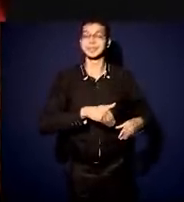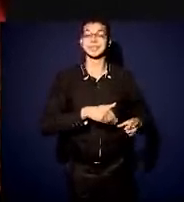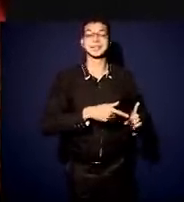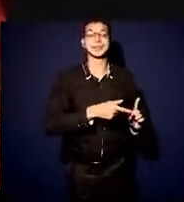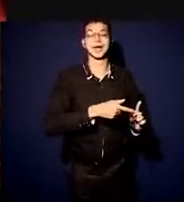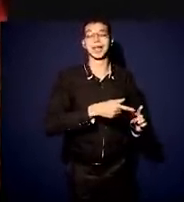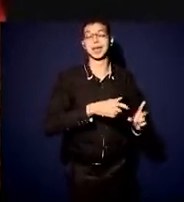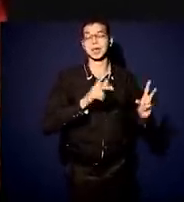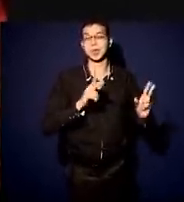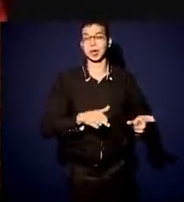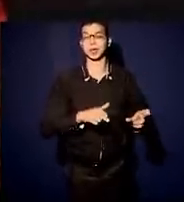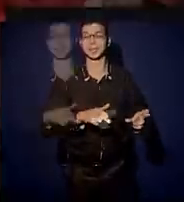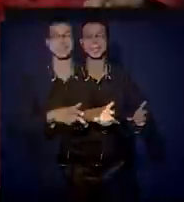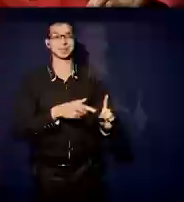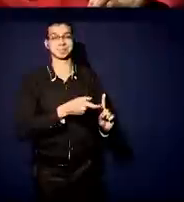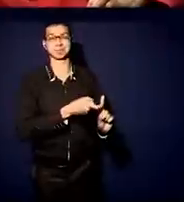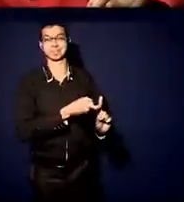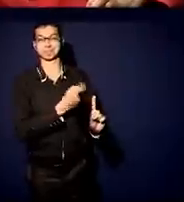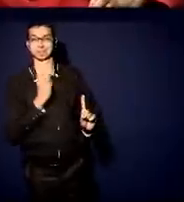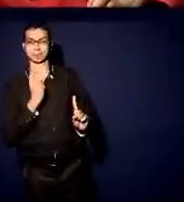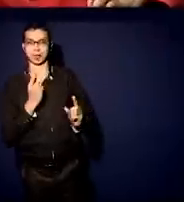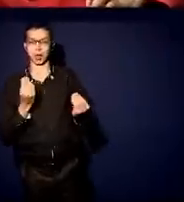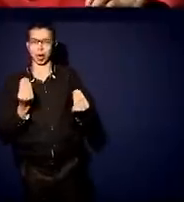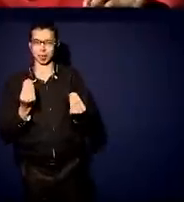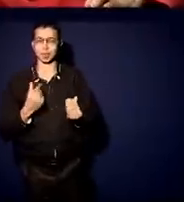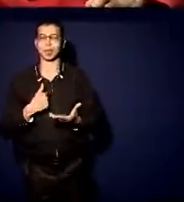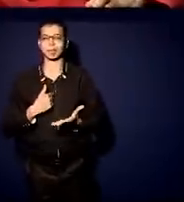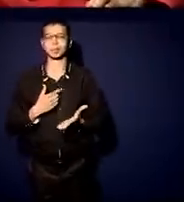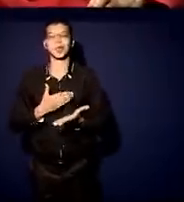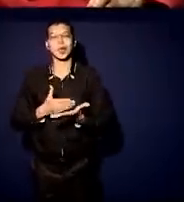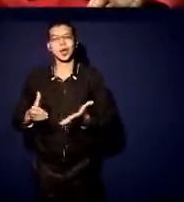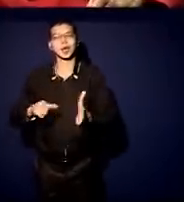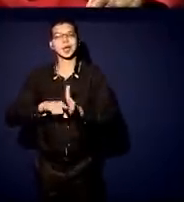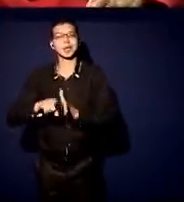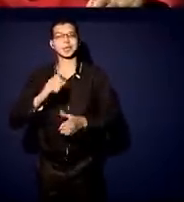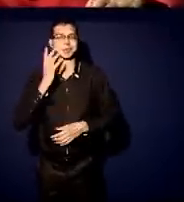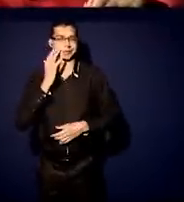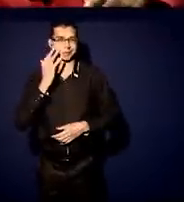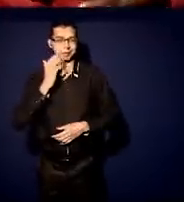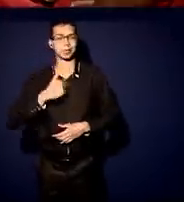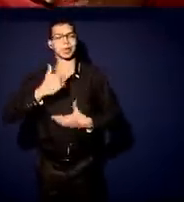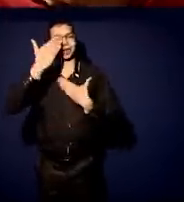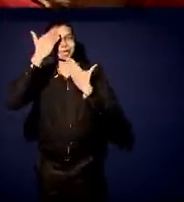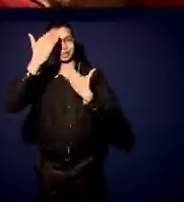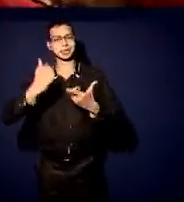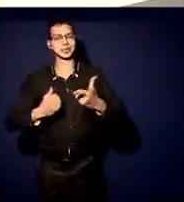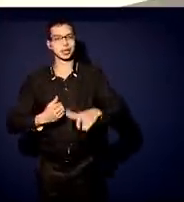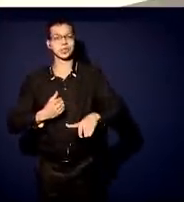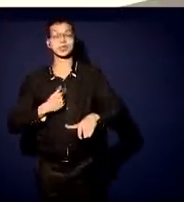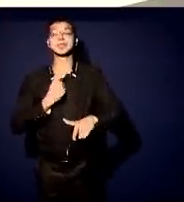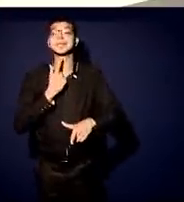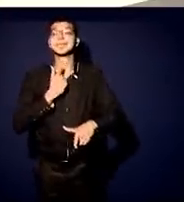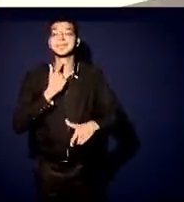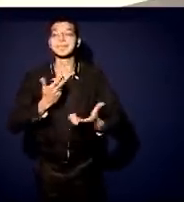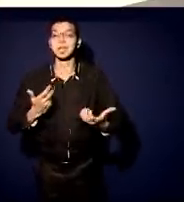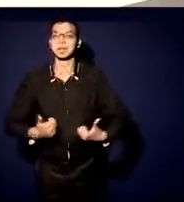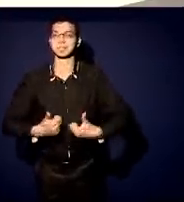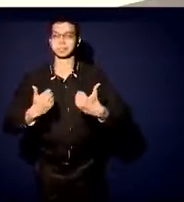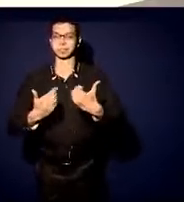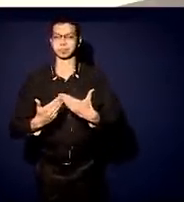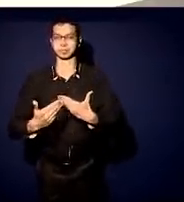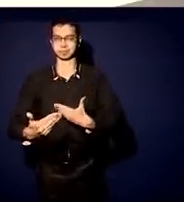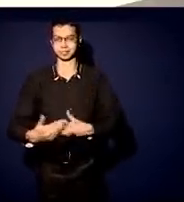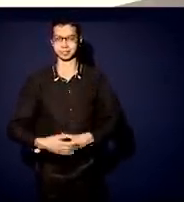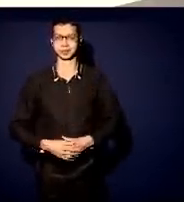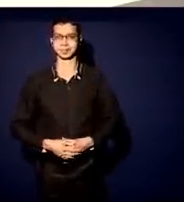governador Tarcísio, agradecendo de novo e desejando as melhoras. Obrigado. Boa tarde a todos. Uma